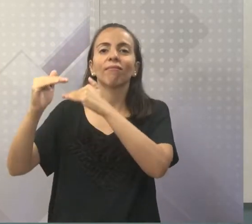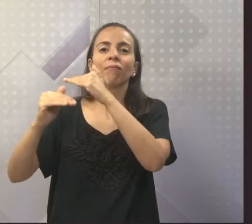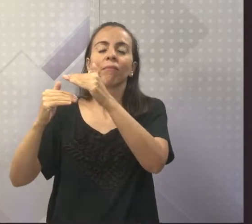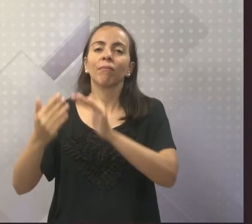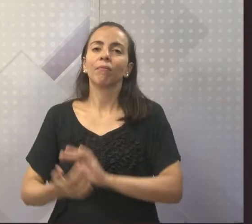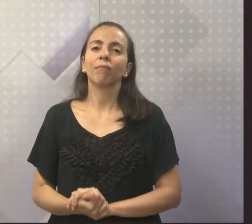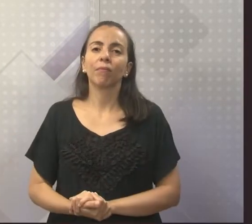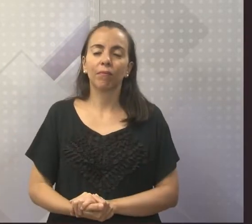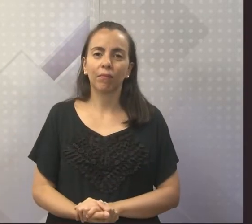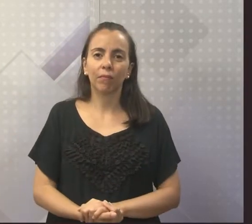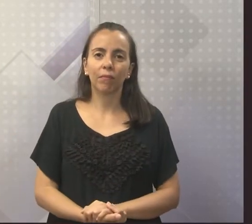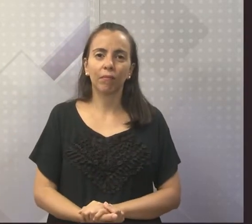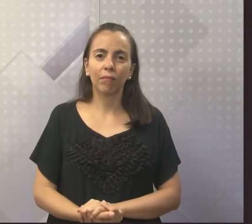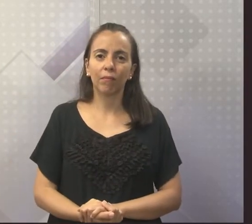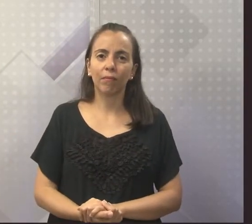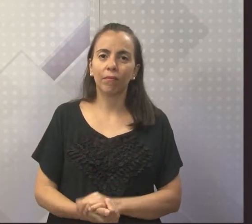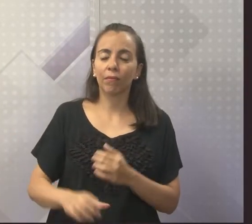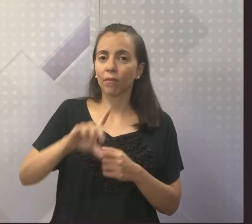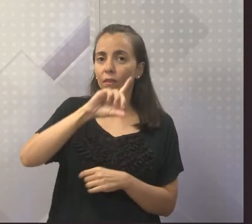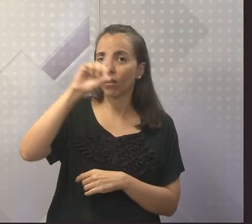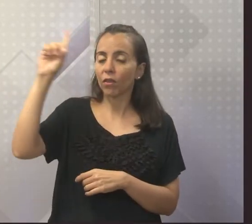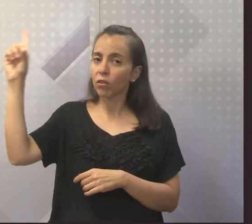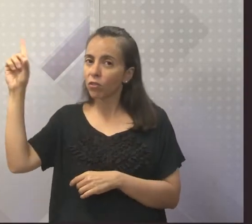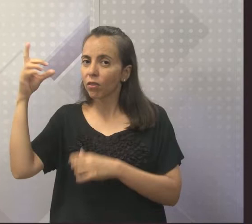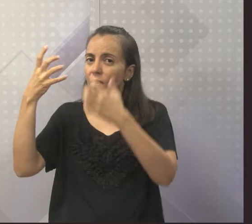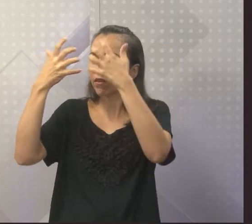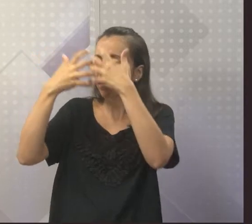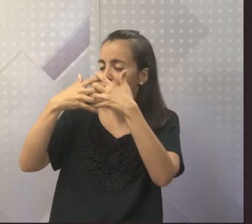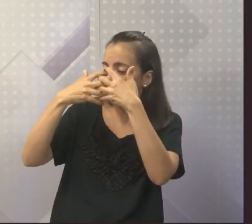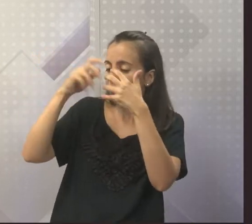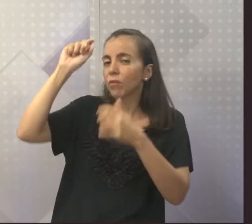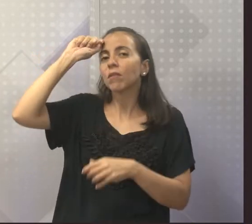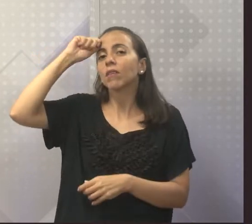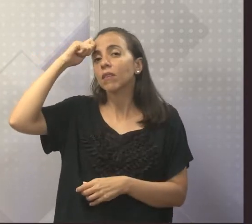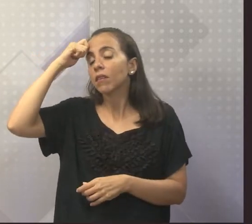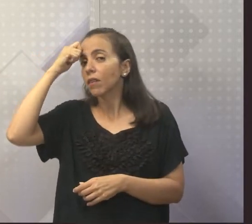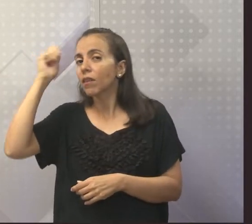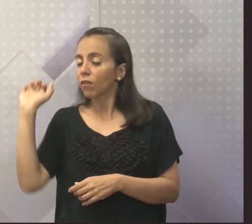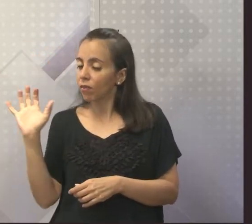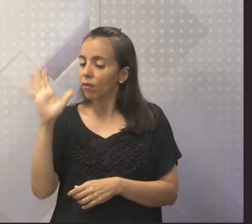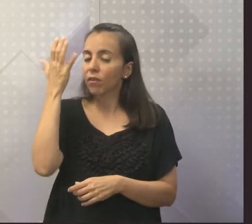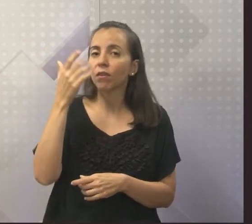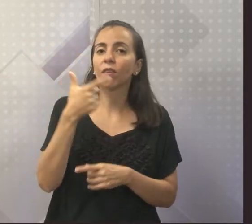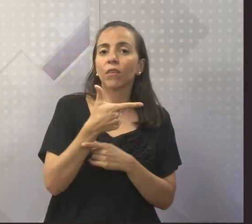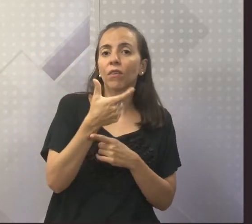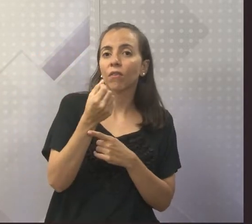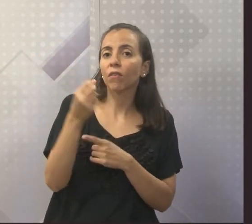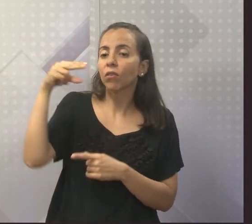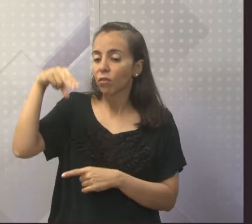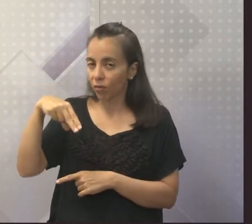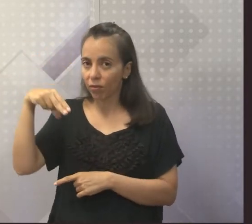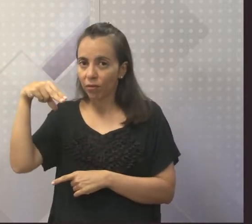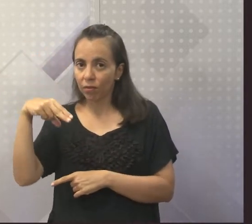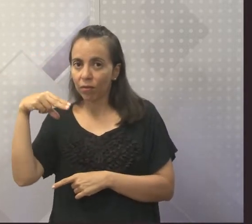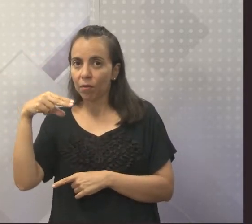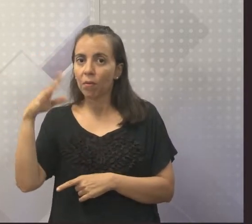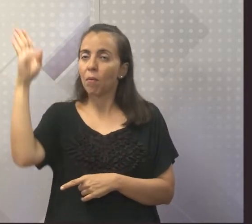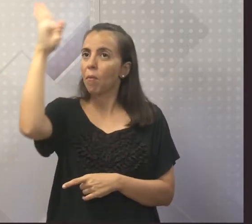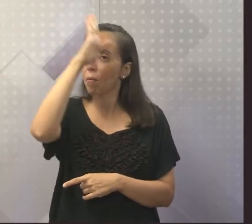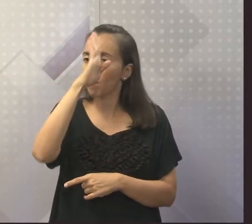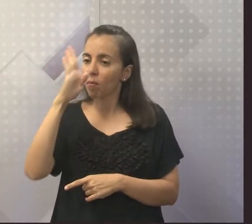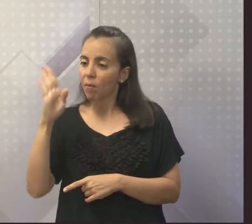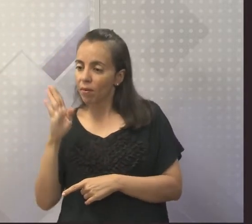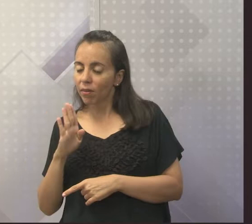vamos lá. O dia da consciência negra é comemorado em 20 de novembro, em todo o